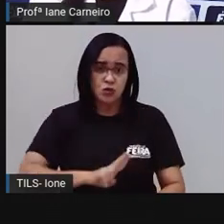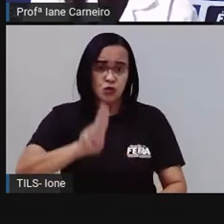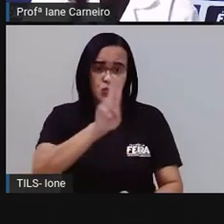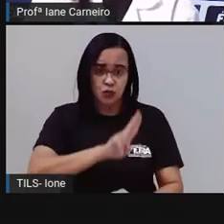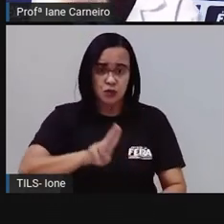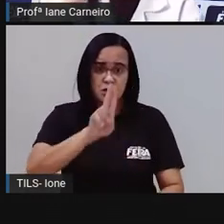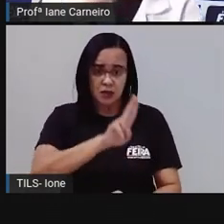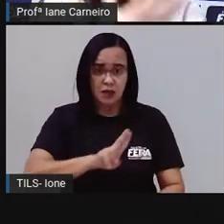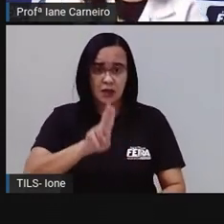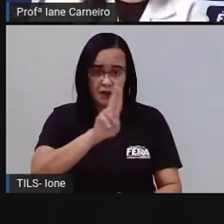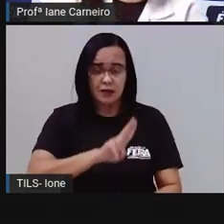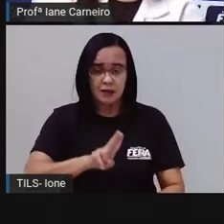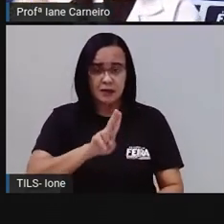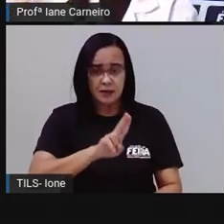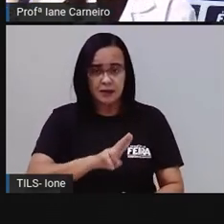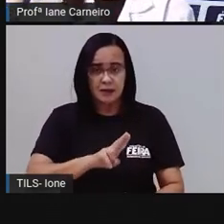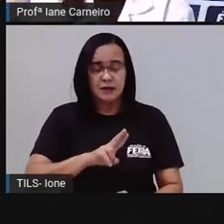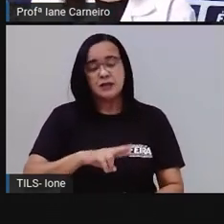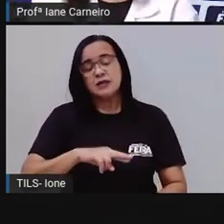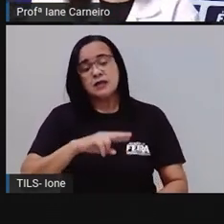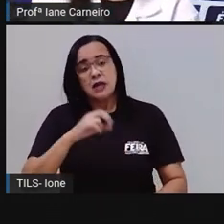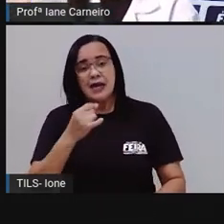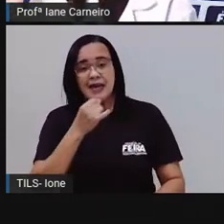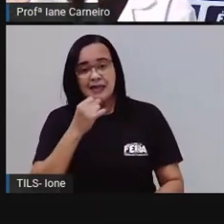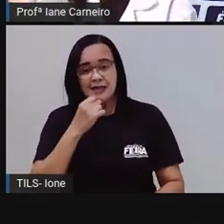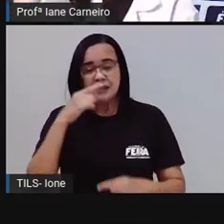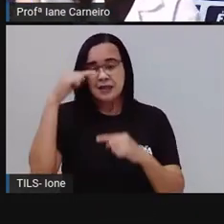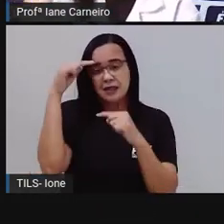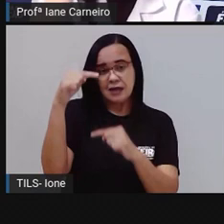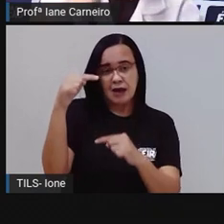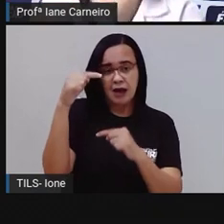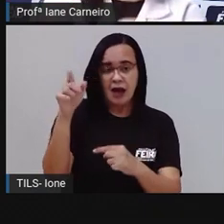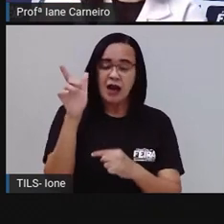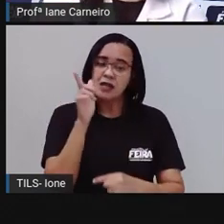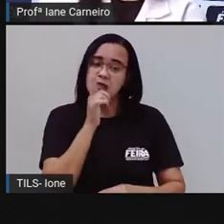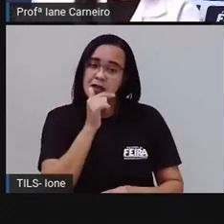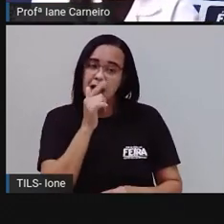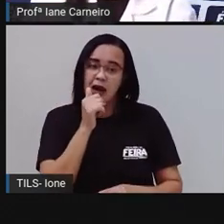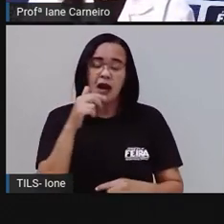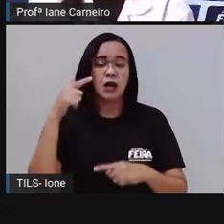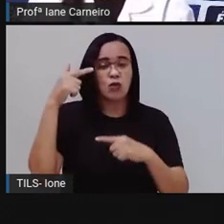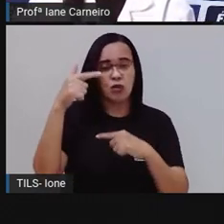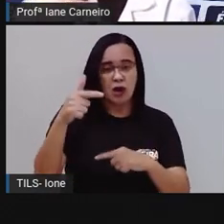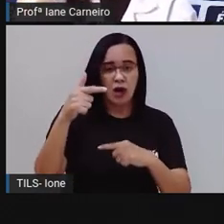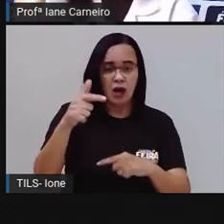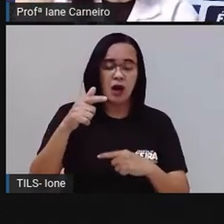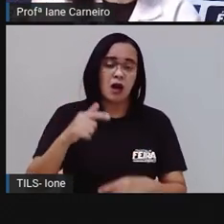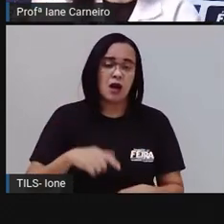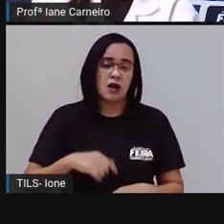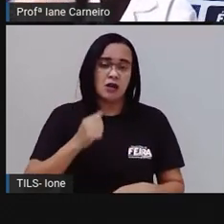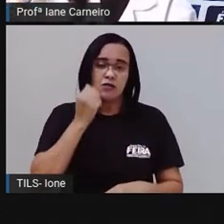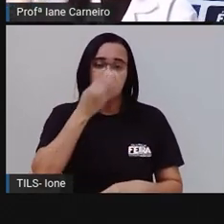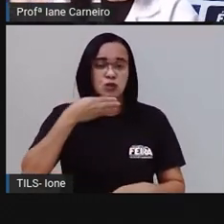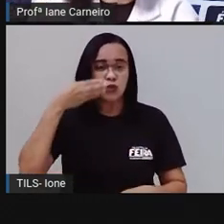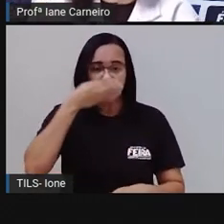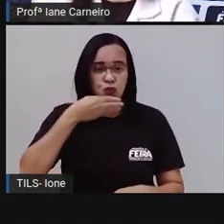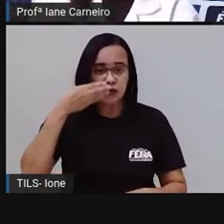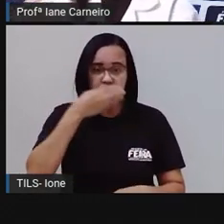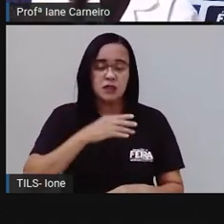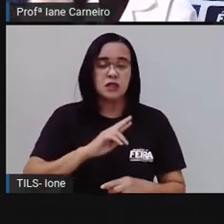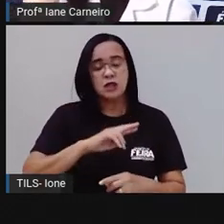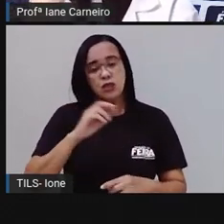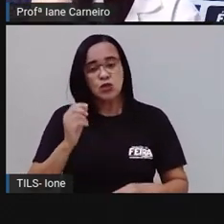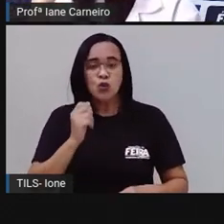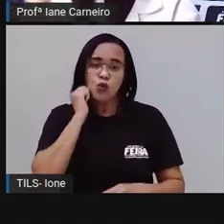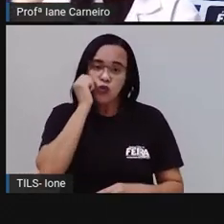Reutiliza as garrafas de água mineral, né, a garrafa de refrigerante, reutiliza, bota água,